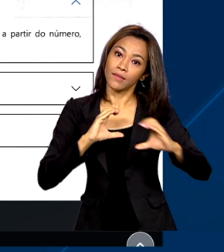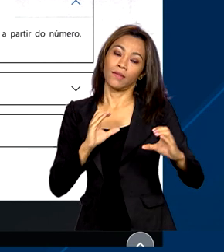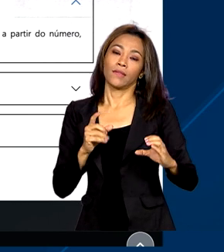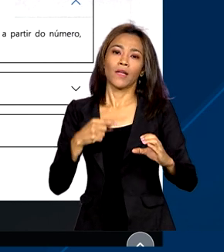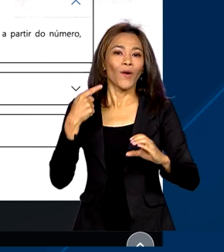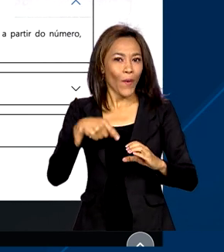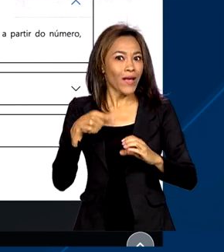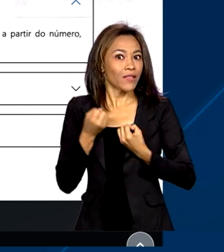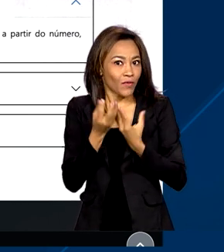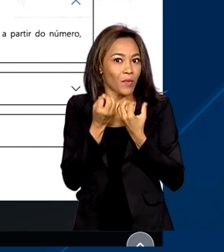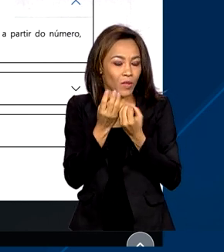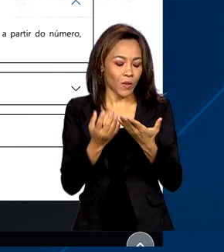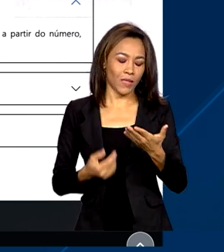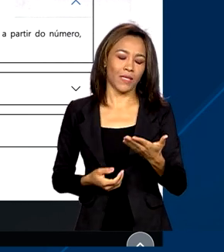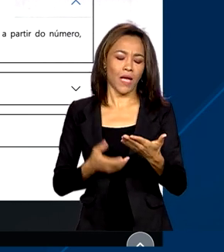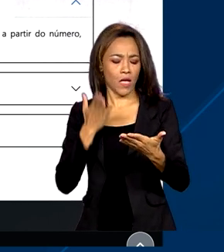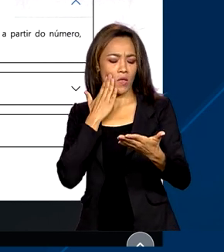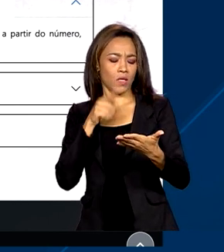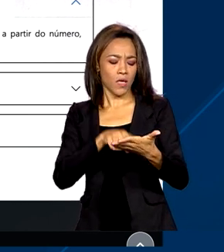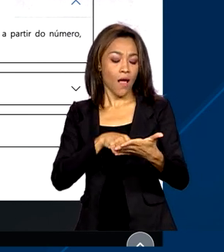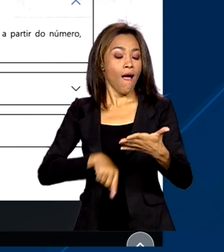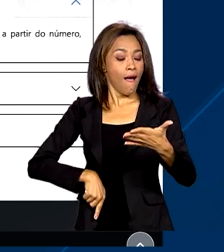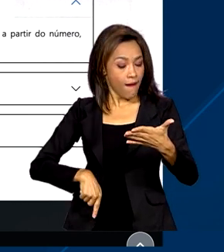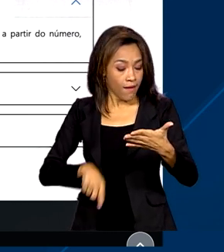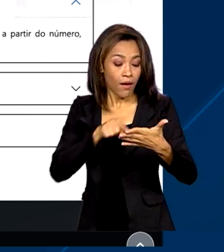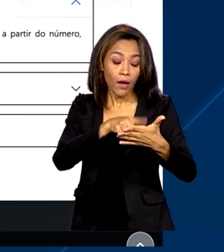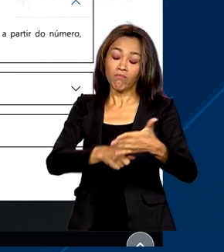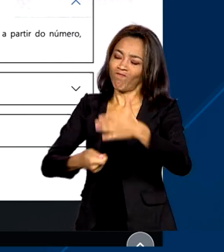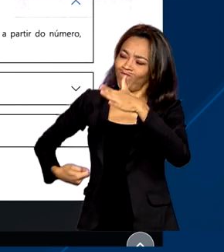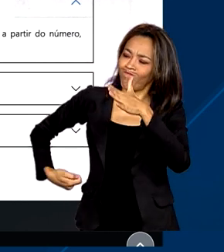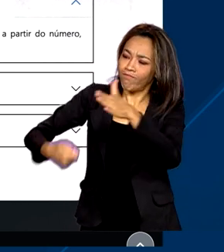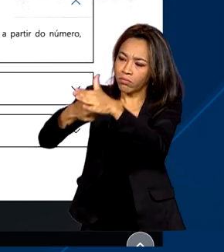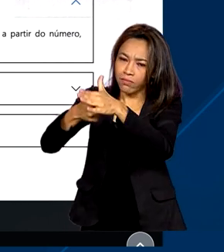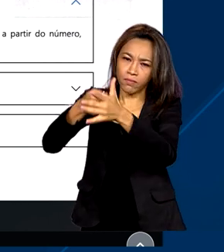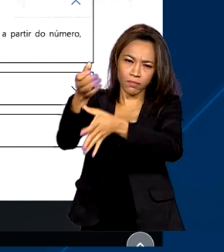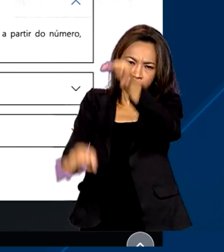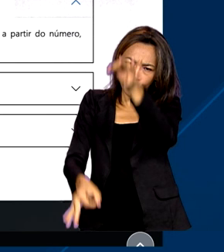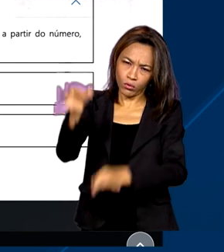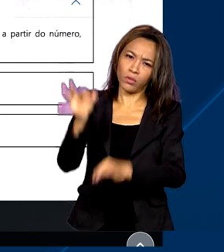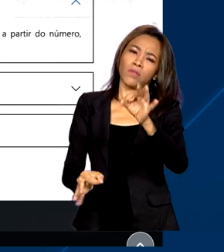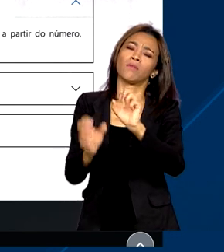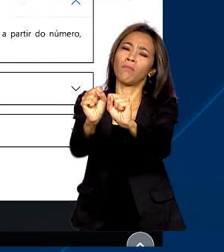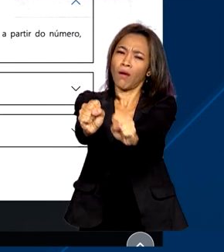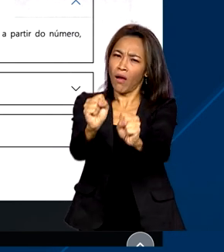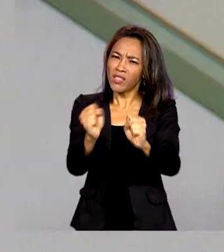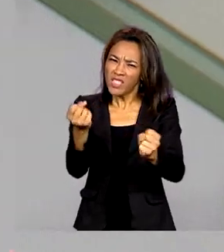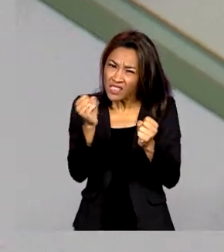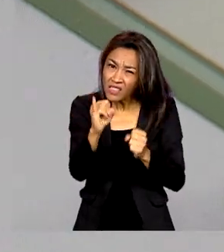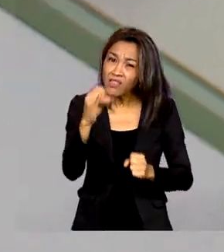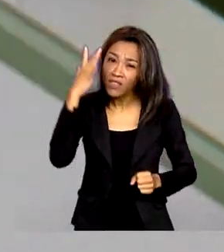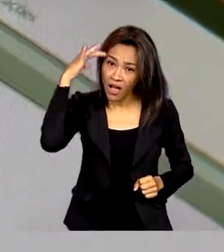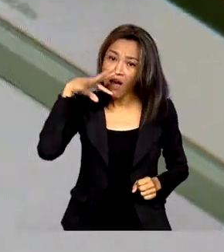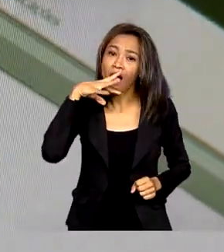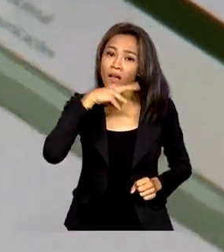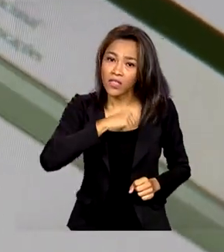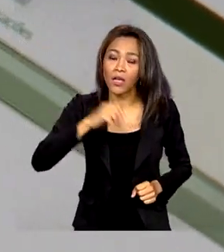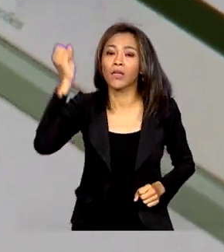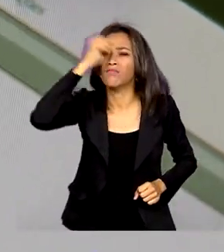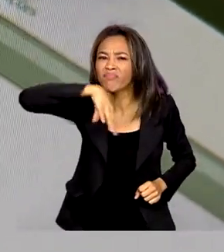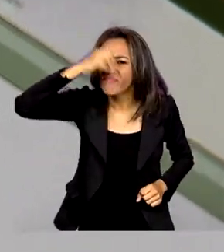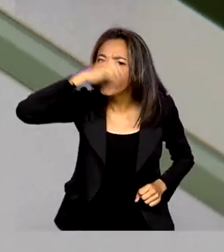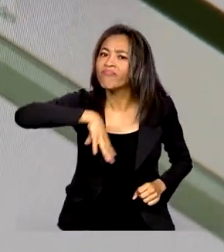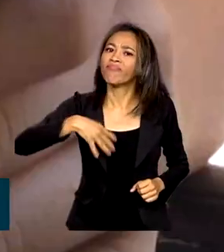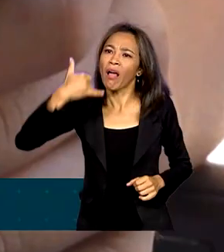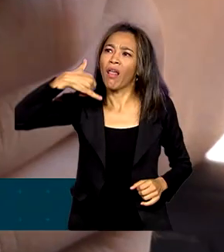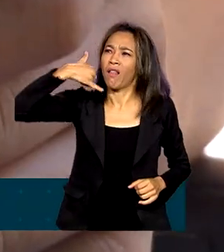em mãos, o usuário pode acionar a justiça quando achar que as ligações são abusivas. De acordo com a Anatel,